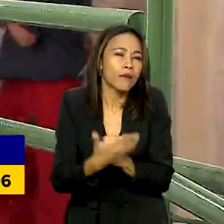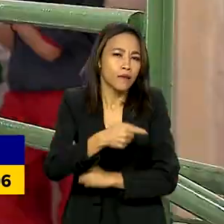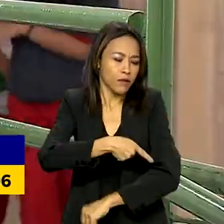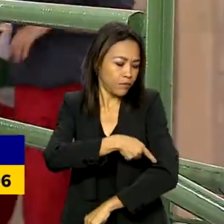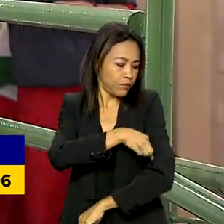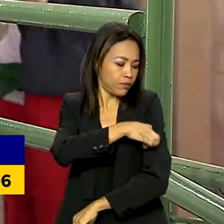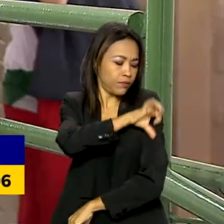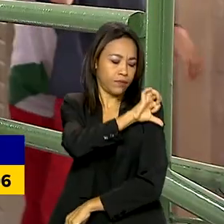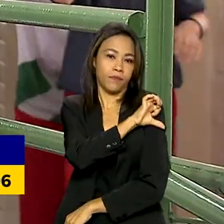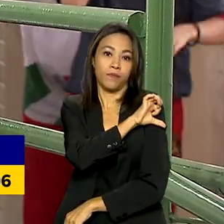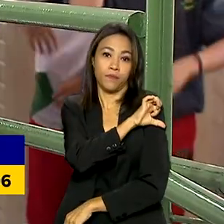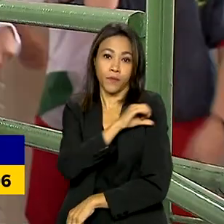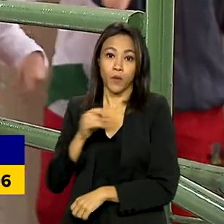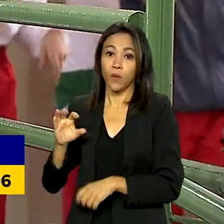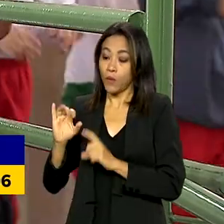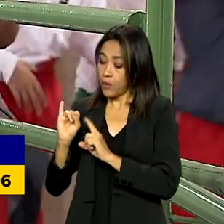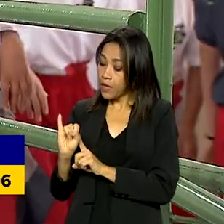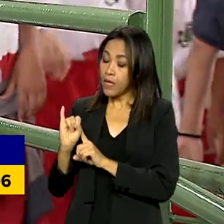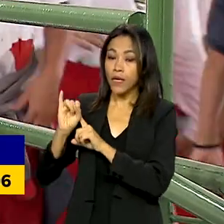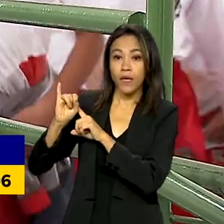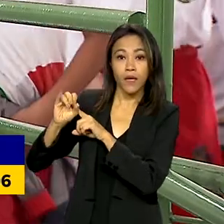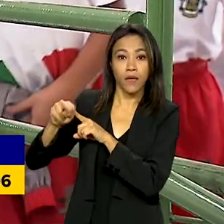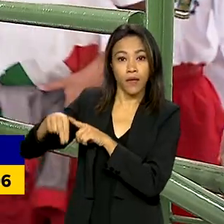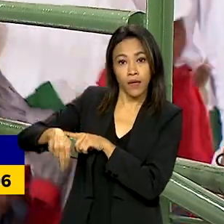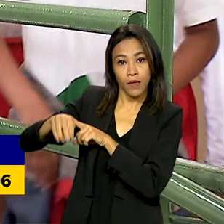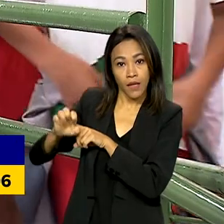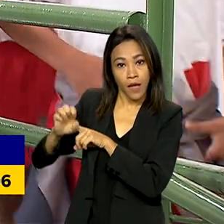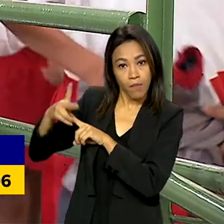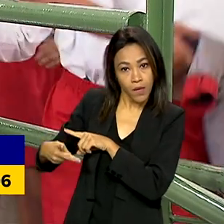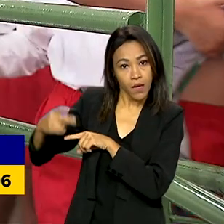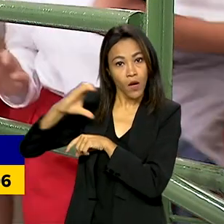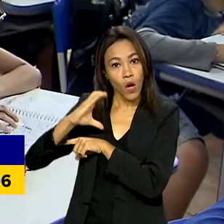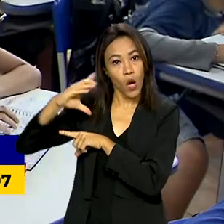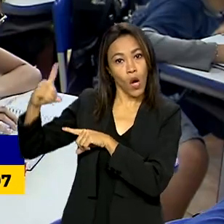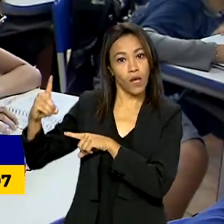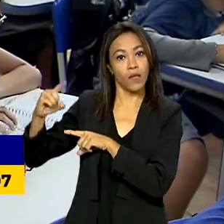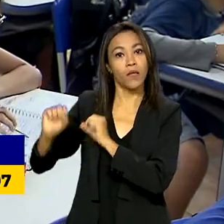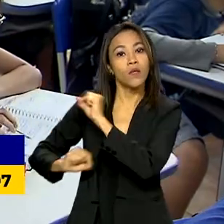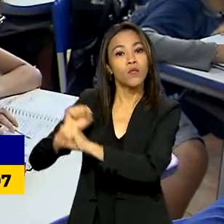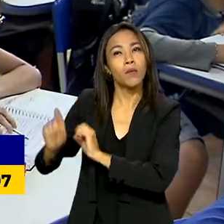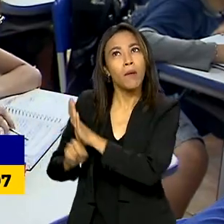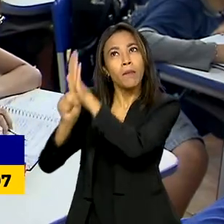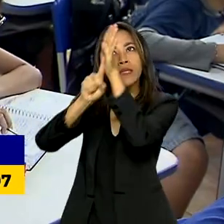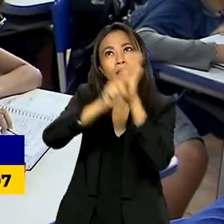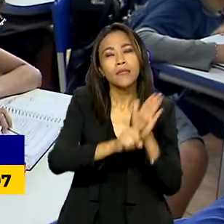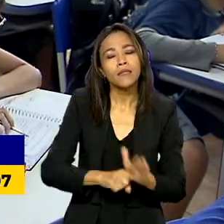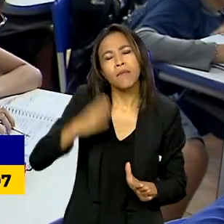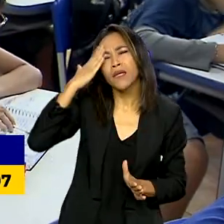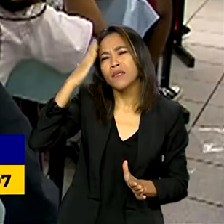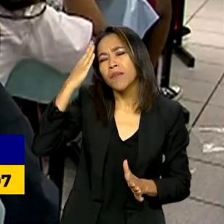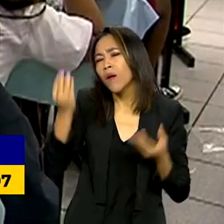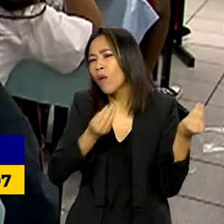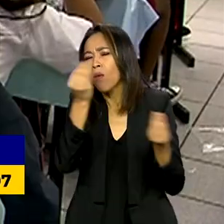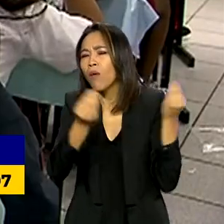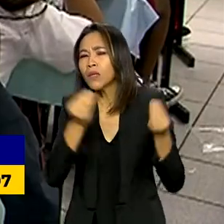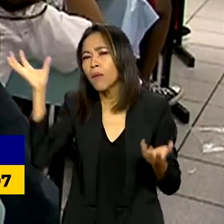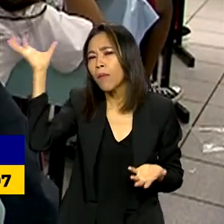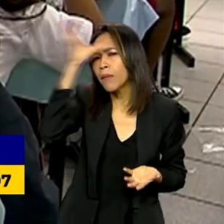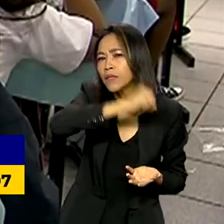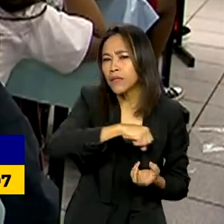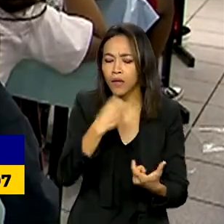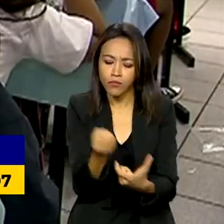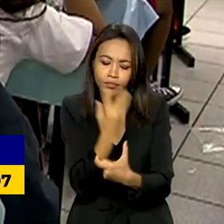Inep está coordenando a pesquisa Alfabetiza Brasil para descobrir o nível de alfabetização de uma